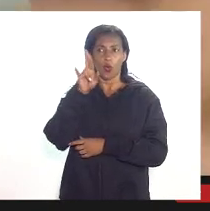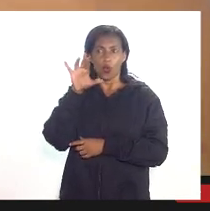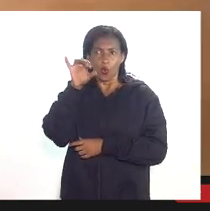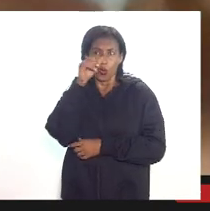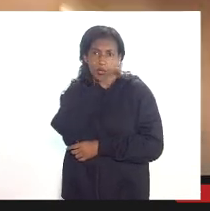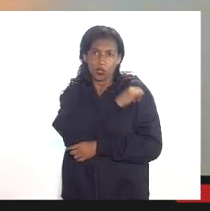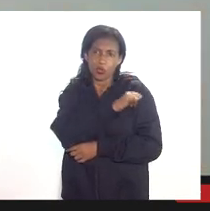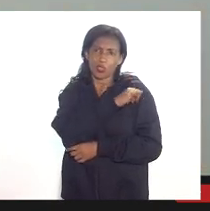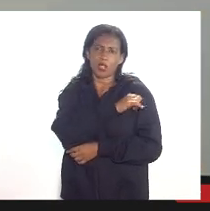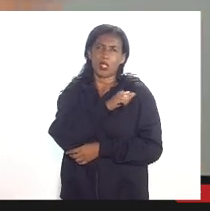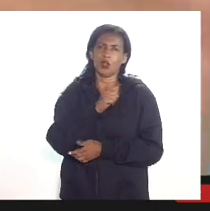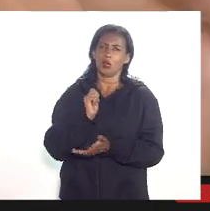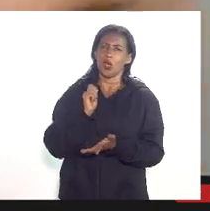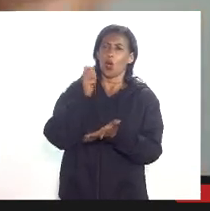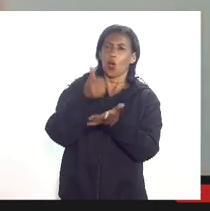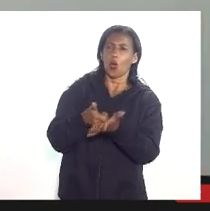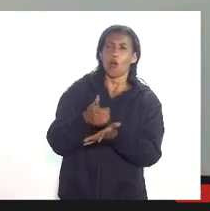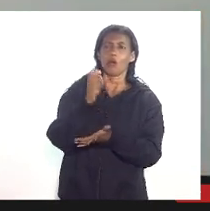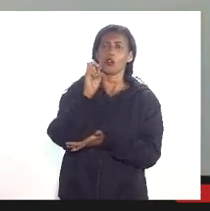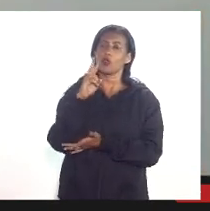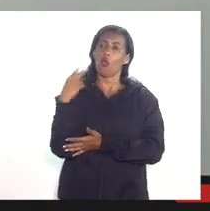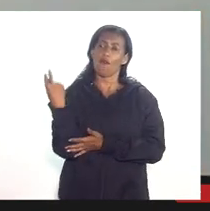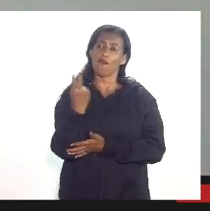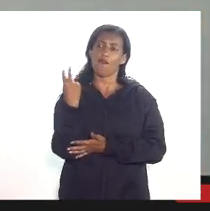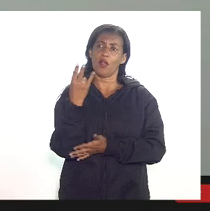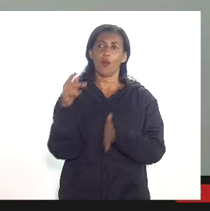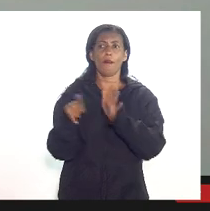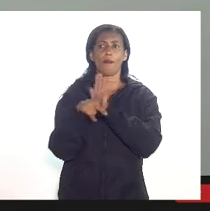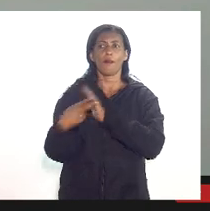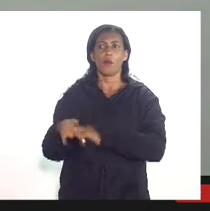iria cobrar somente o valor penso eu do Rio de Janeiro